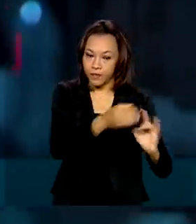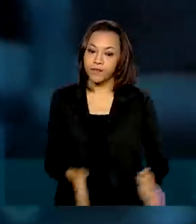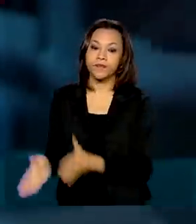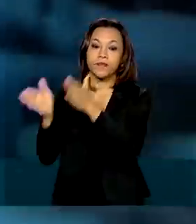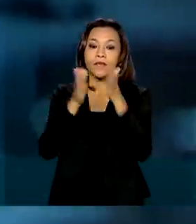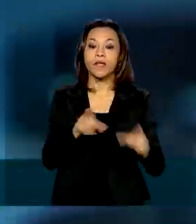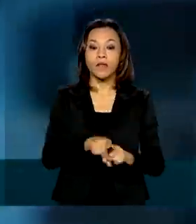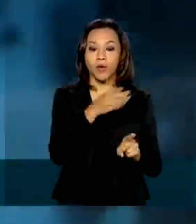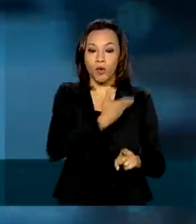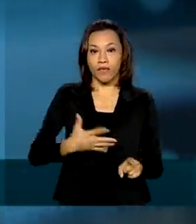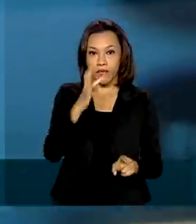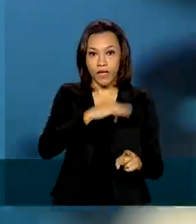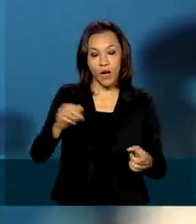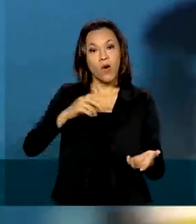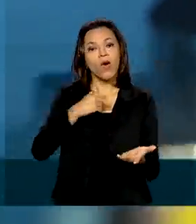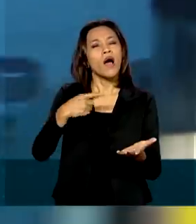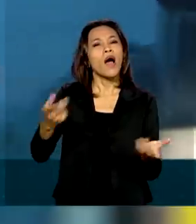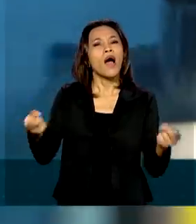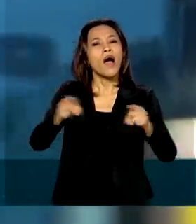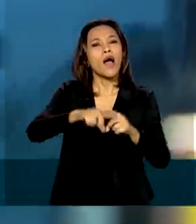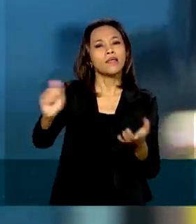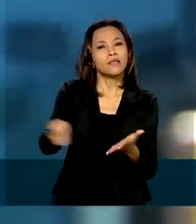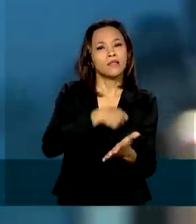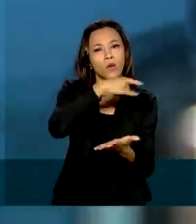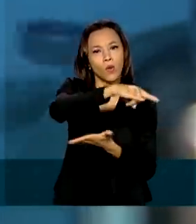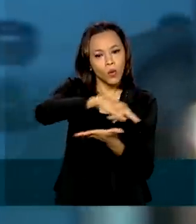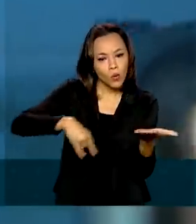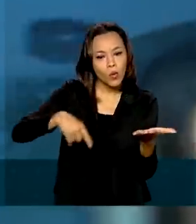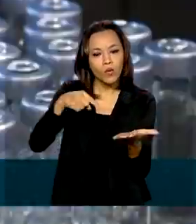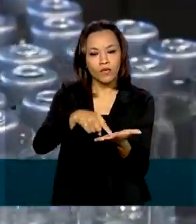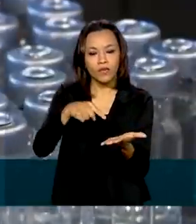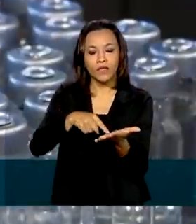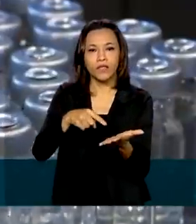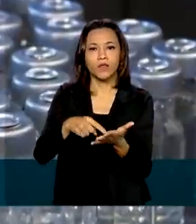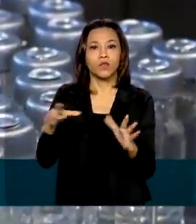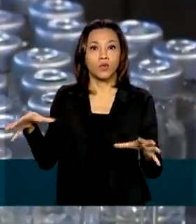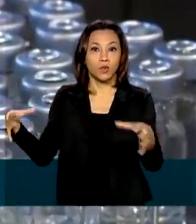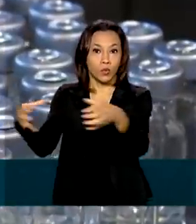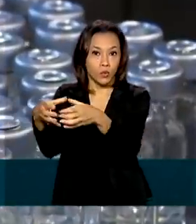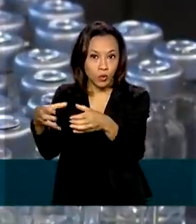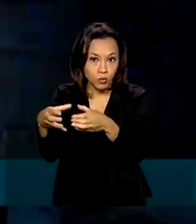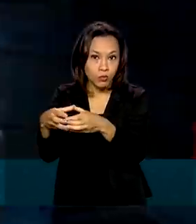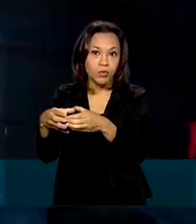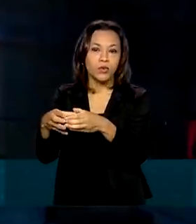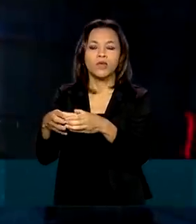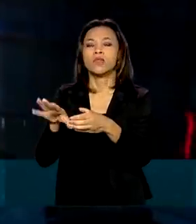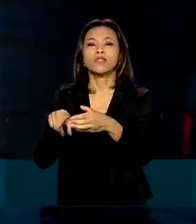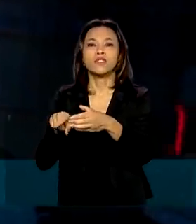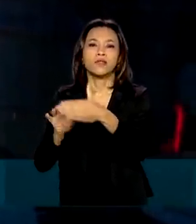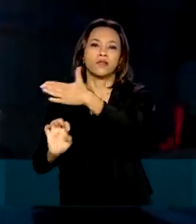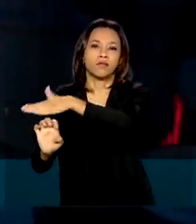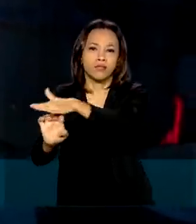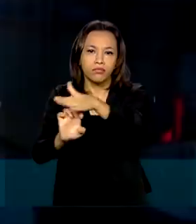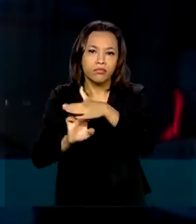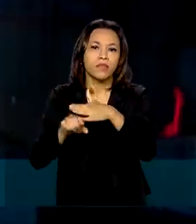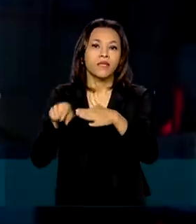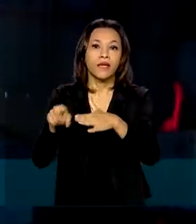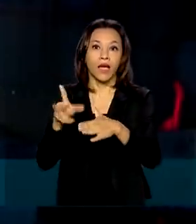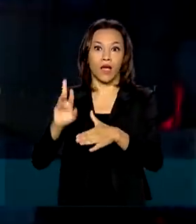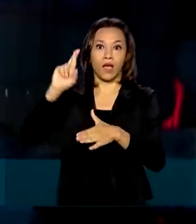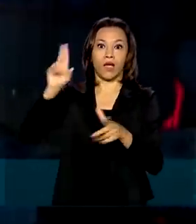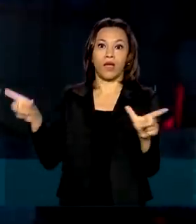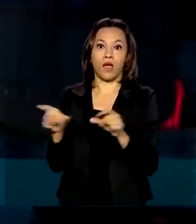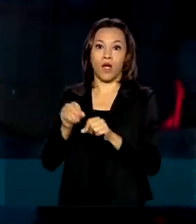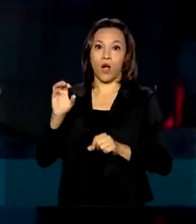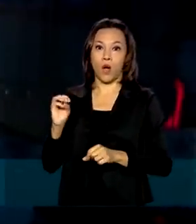a compra de 42 milhões de doses do consórcio COVAX Facility, conduzido pela Organização Mundial de Saúde, que